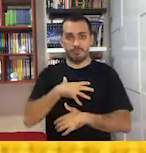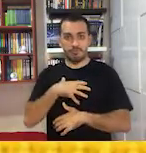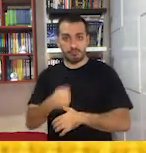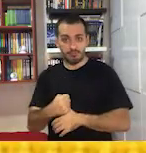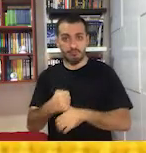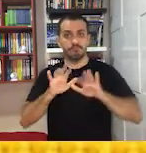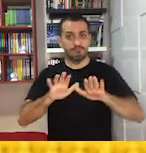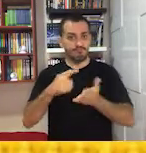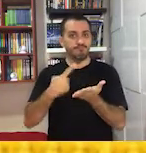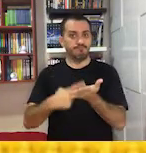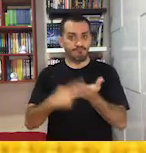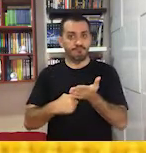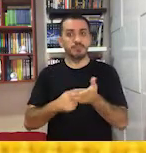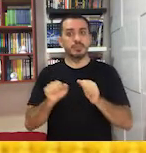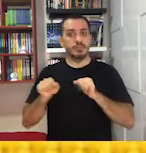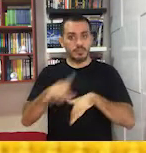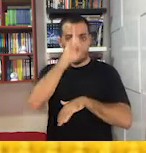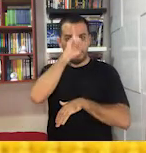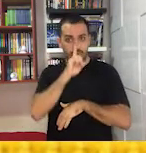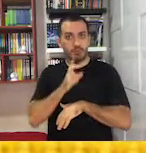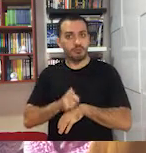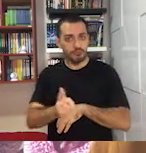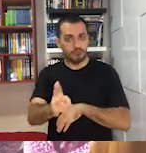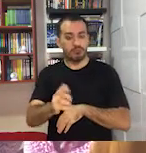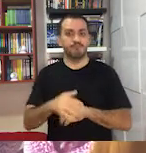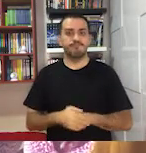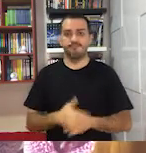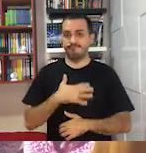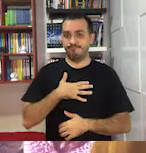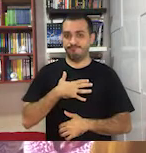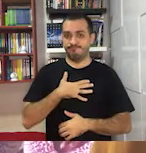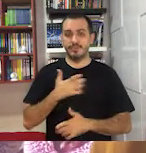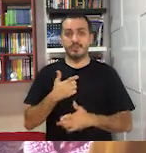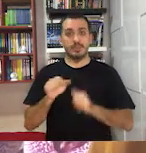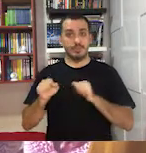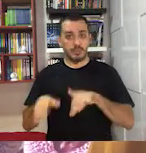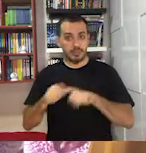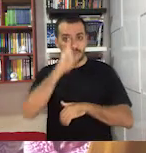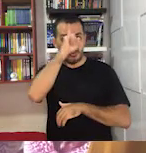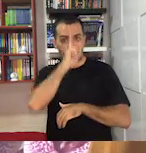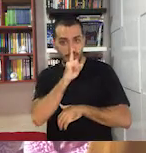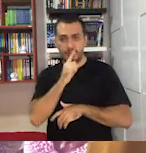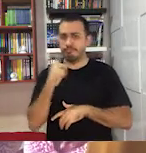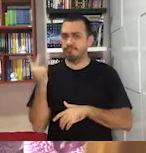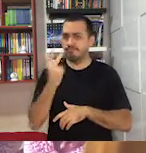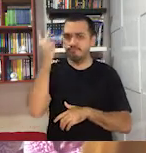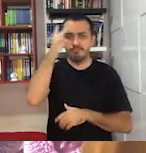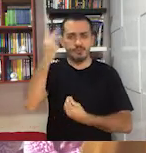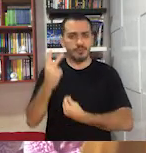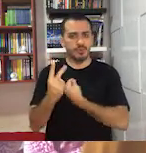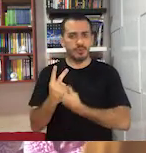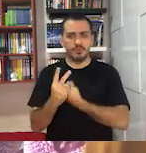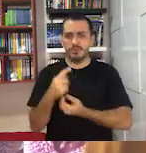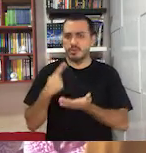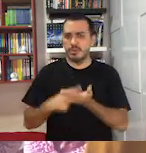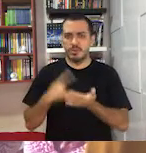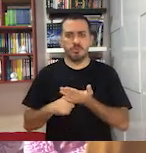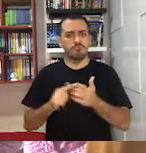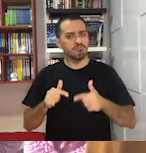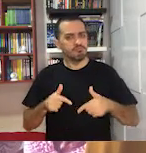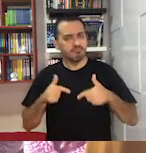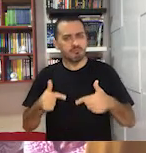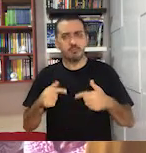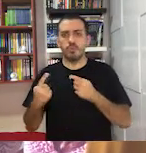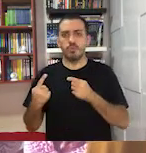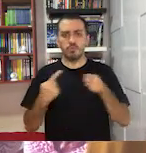campanha Setembro Amarelo continua em todo o Brasil. Pra mim, Setembro Amarelo, mais do que uma campanha de valorização à